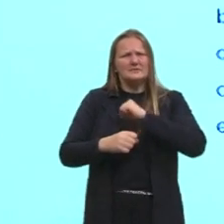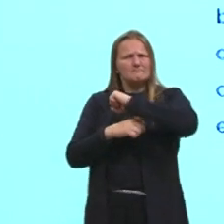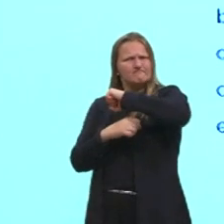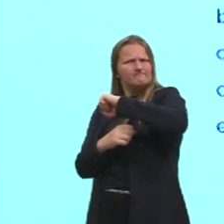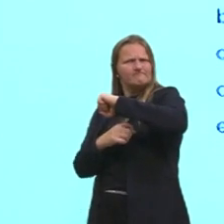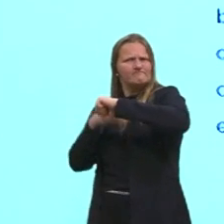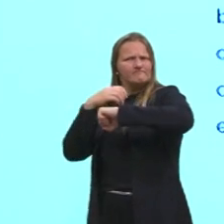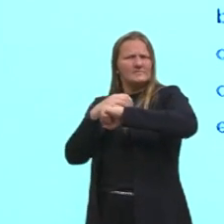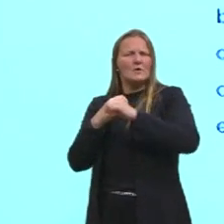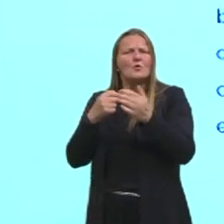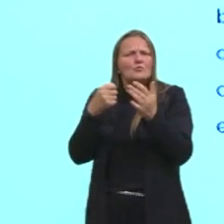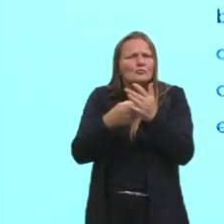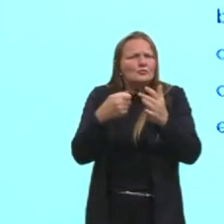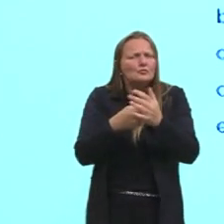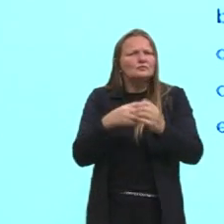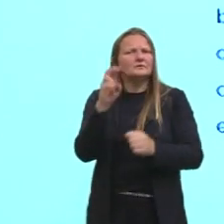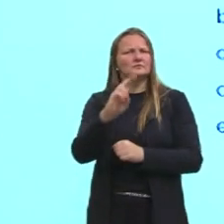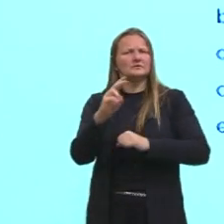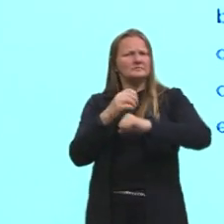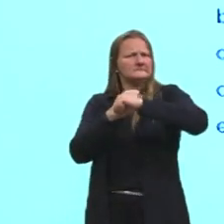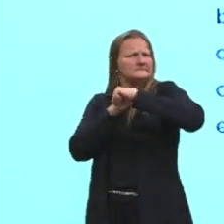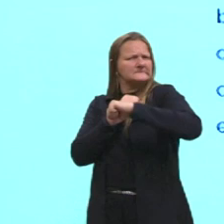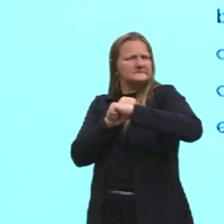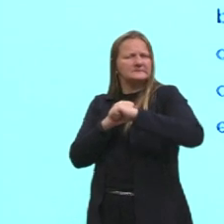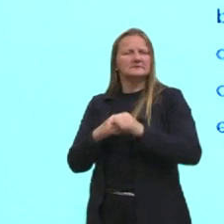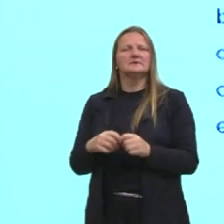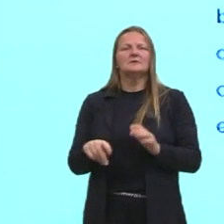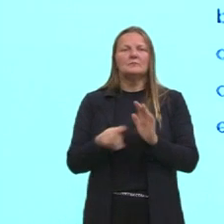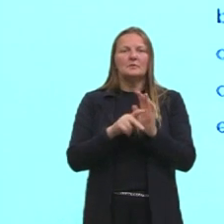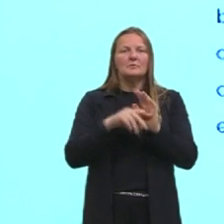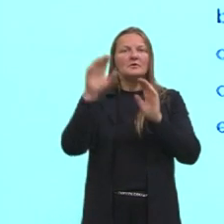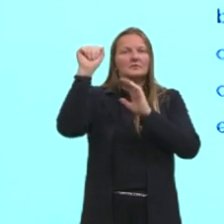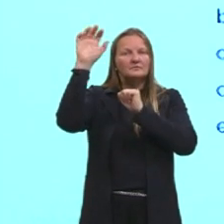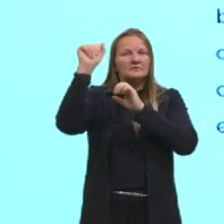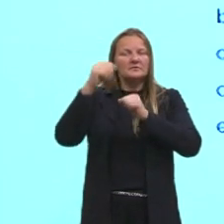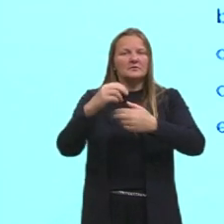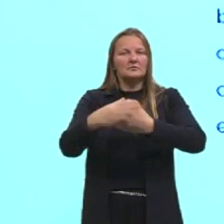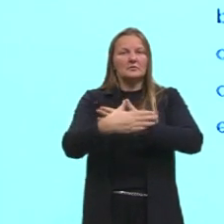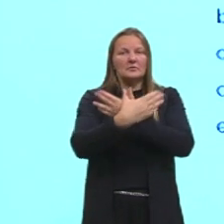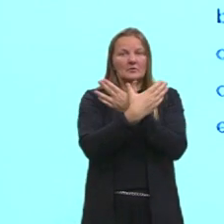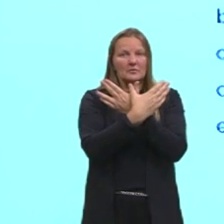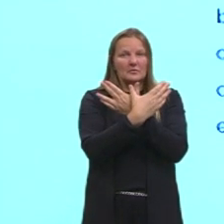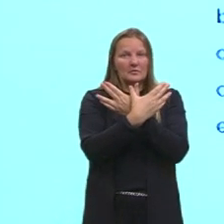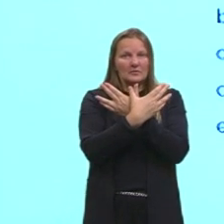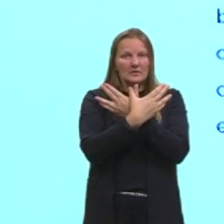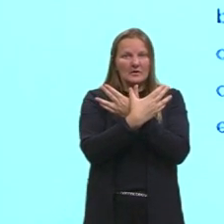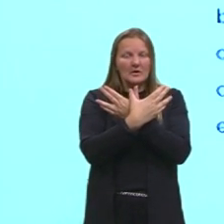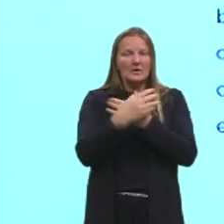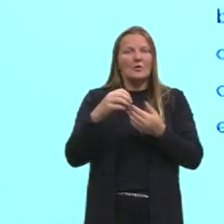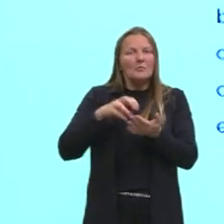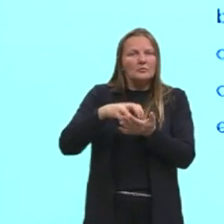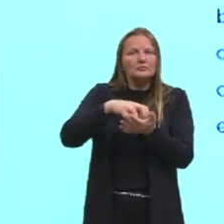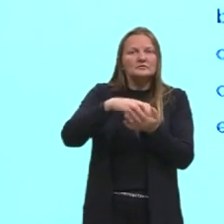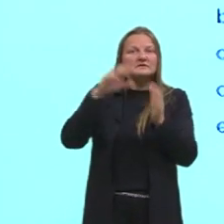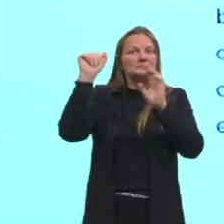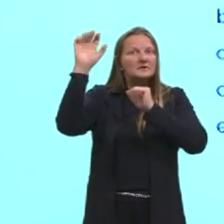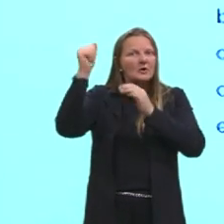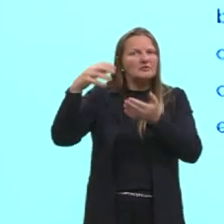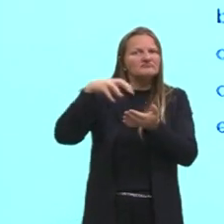falam da luta que houve por parte do povo asteca ao processo de colonização.